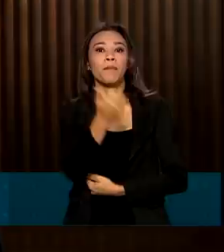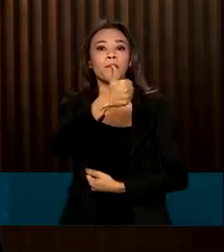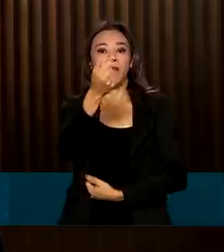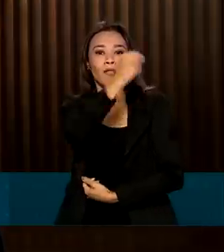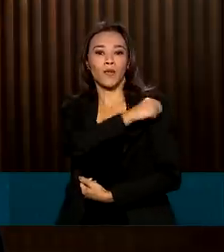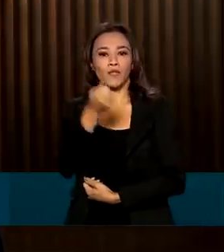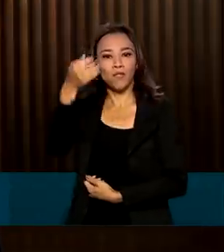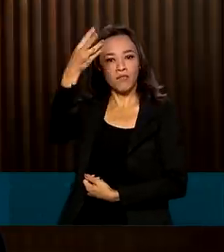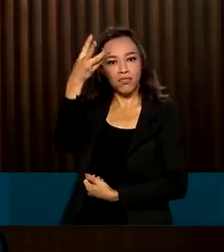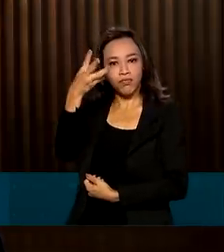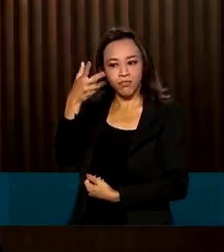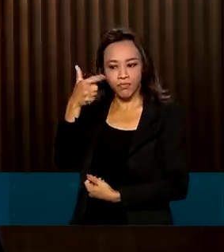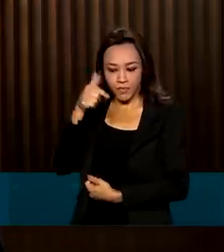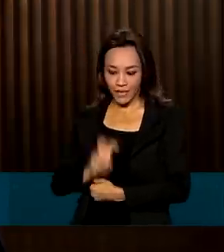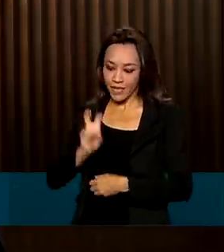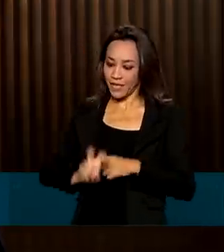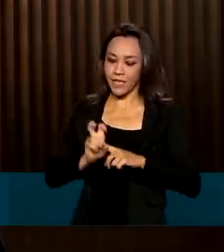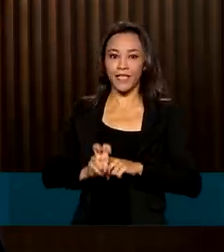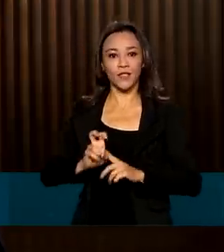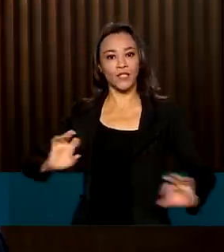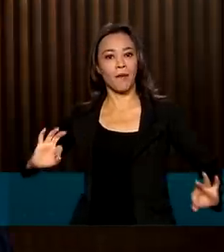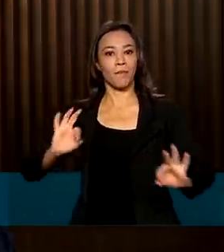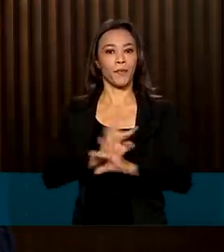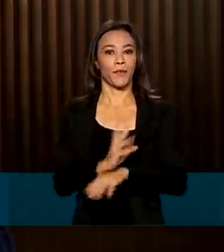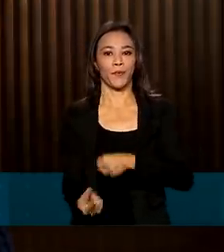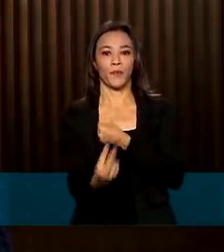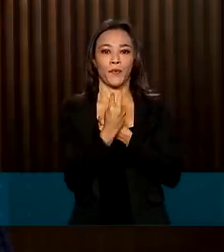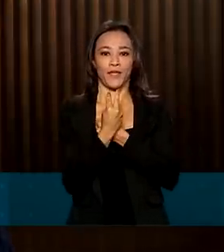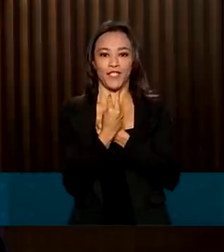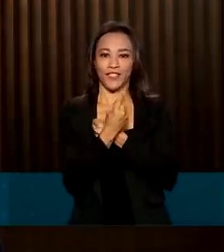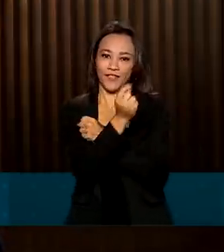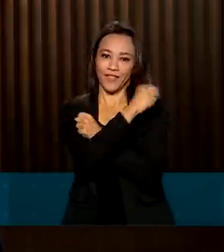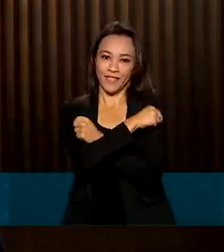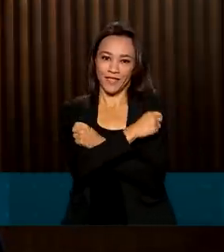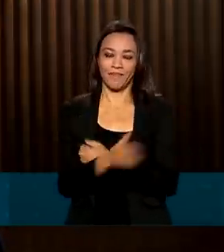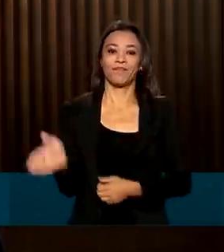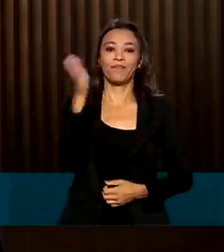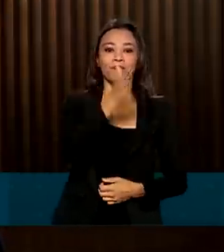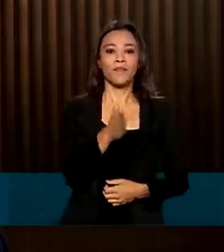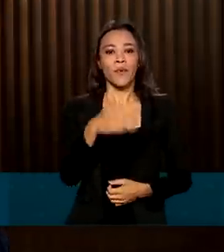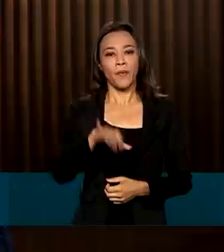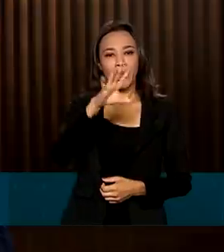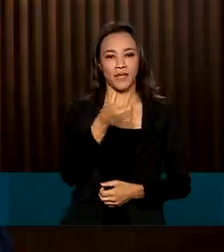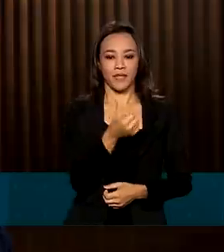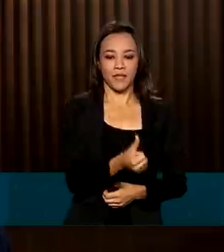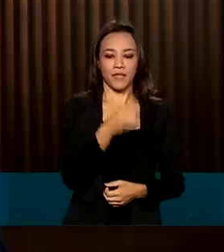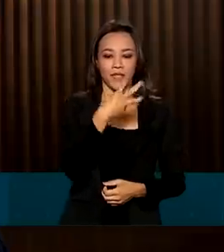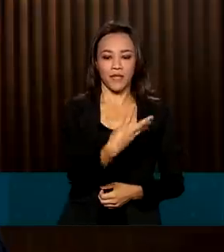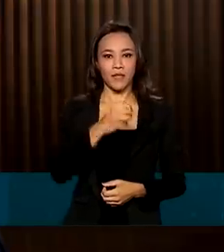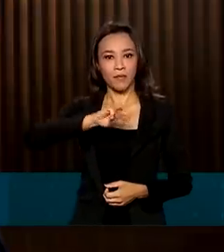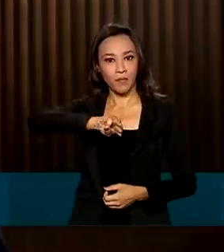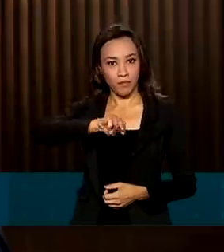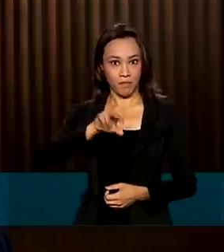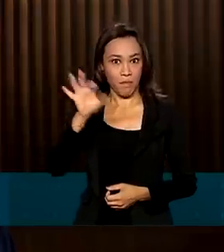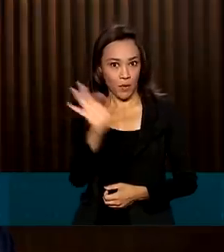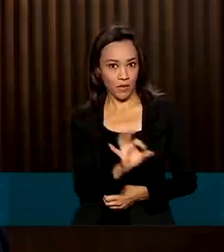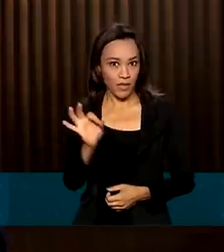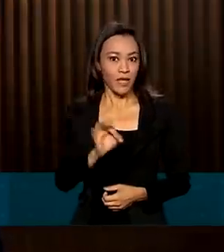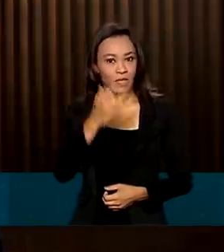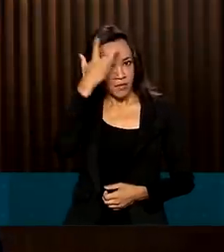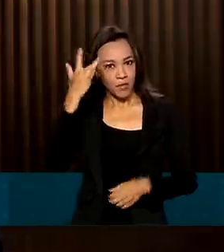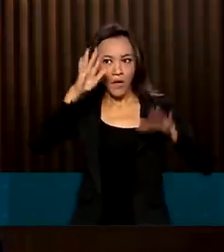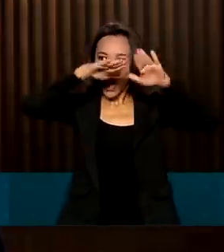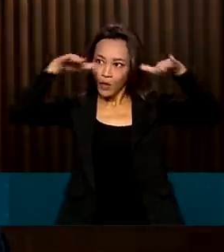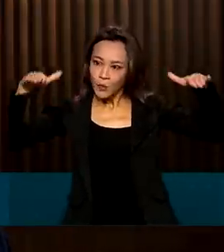em relação a pessoas totalmente imunizadas. Com mais de 63% da população adulta vacinada